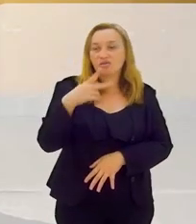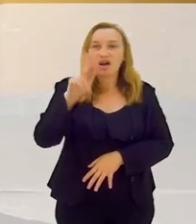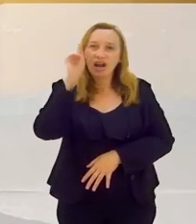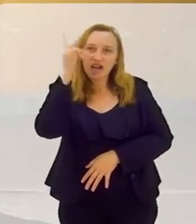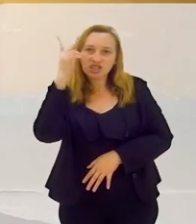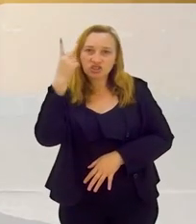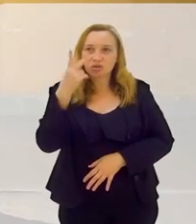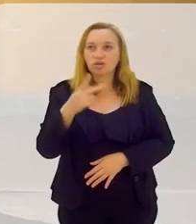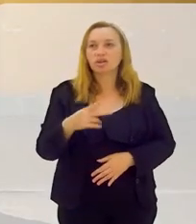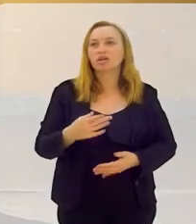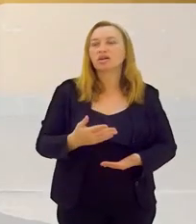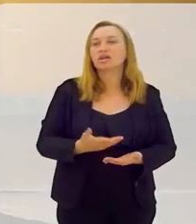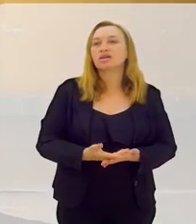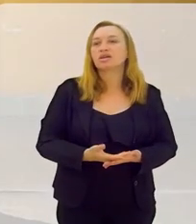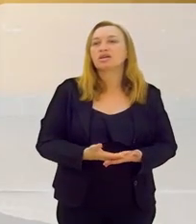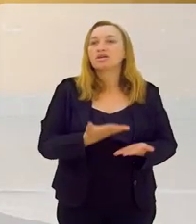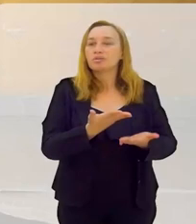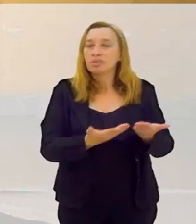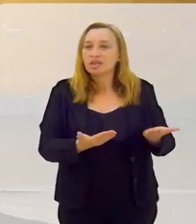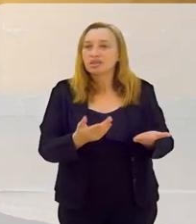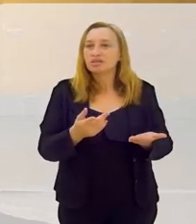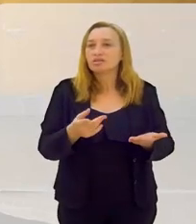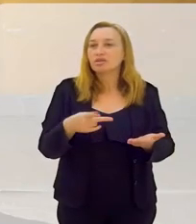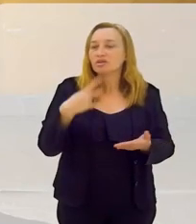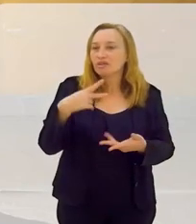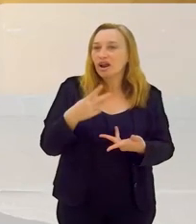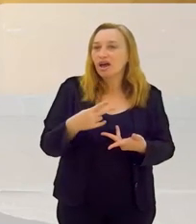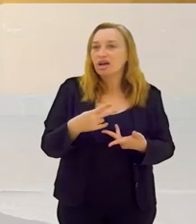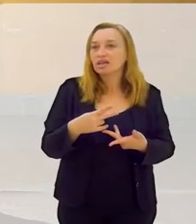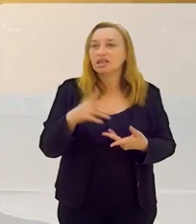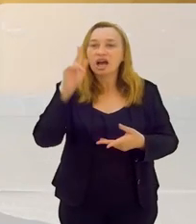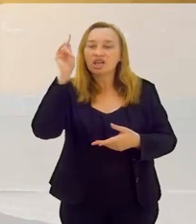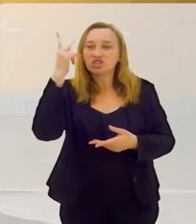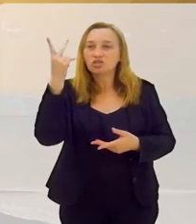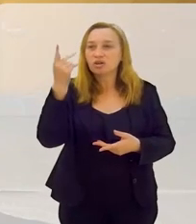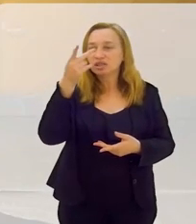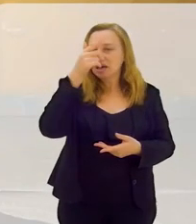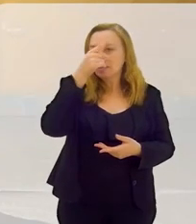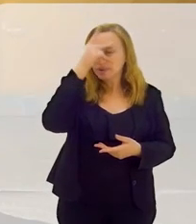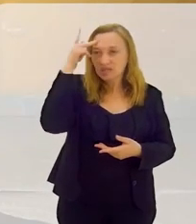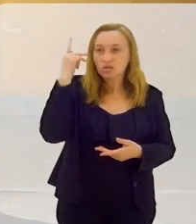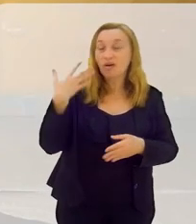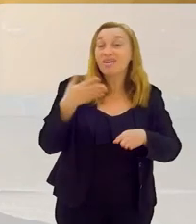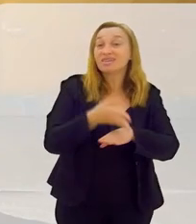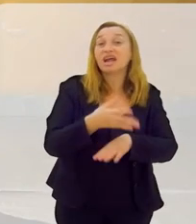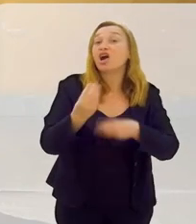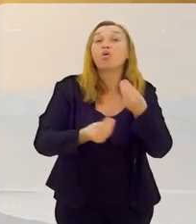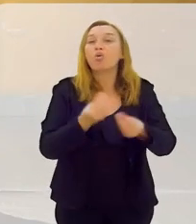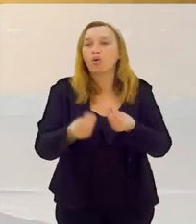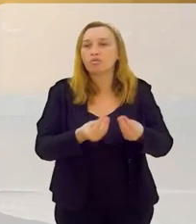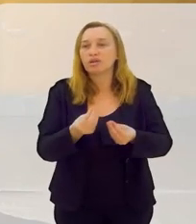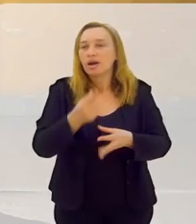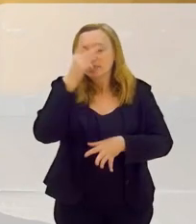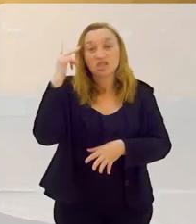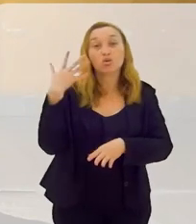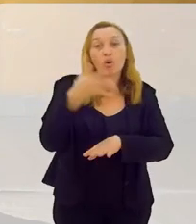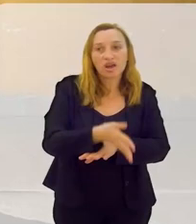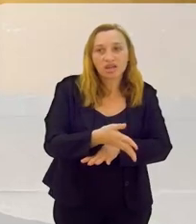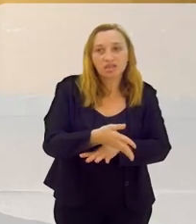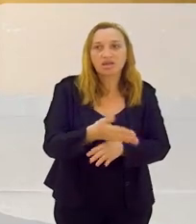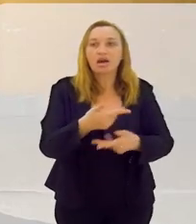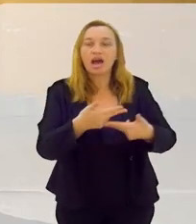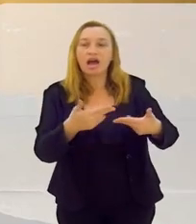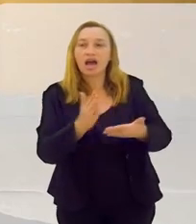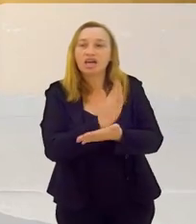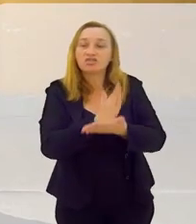Aí, onde eu falo a história, eu me perdi que eu ia entrar nesse gancho, da história da pessoa entrar. Como é que a pessoa faz para entrar? A pessoa